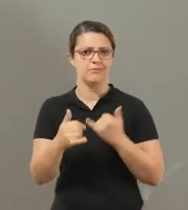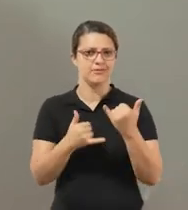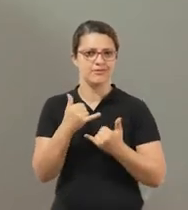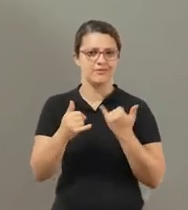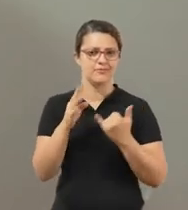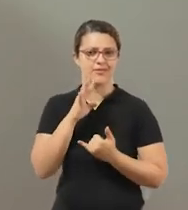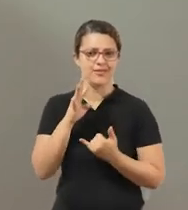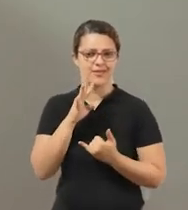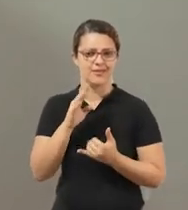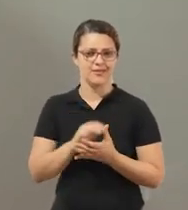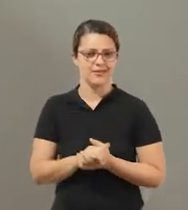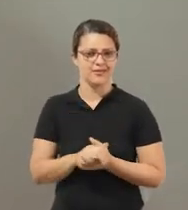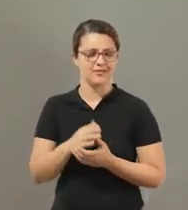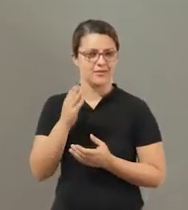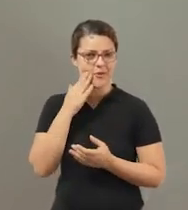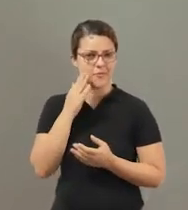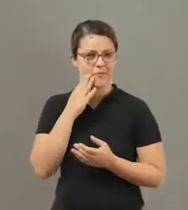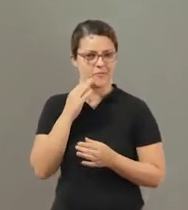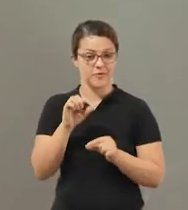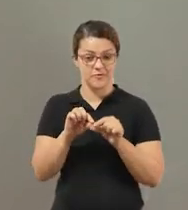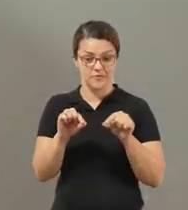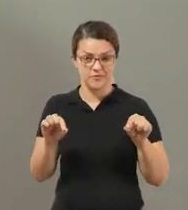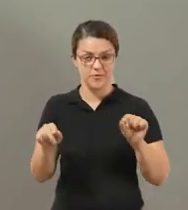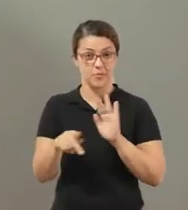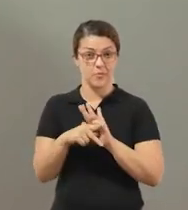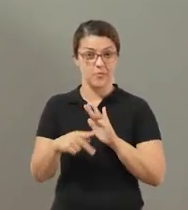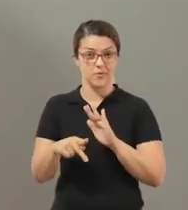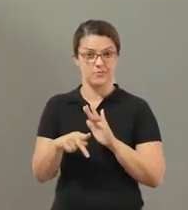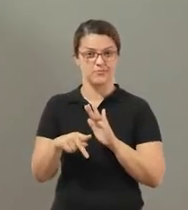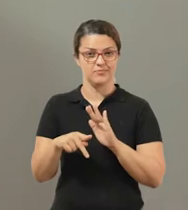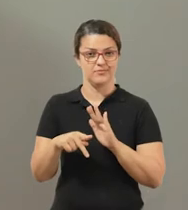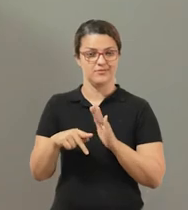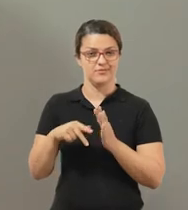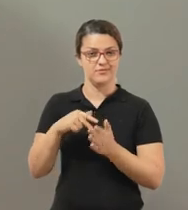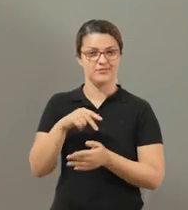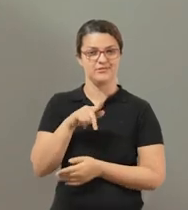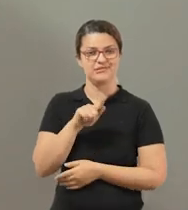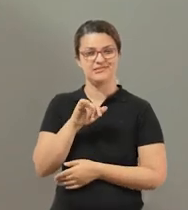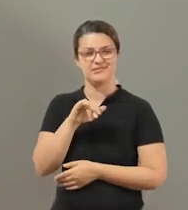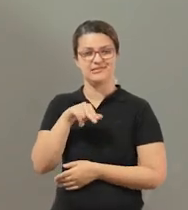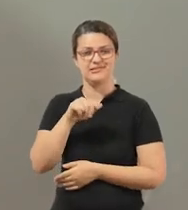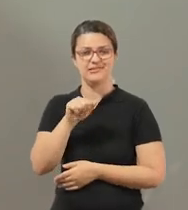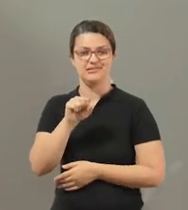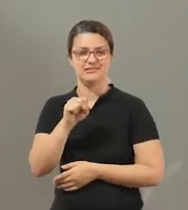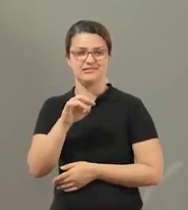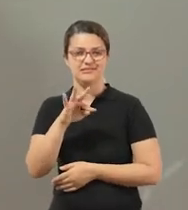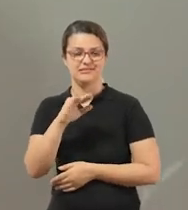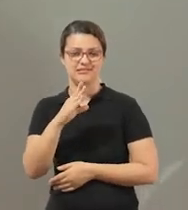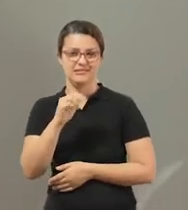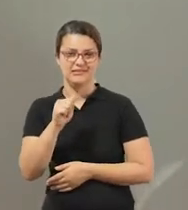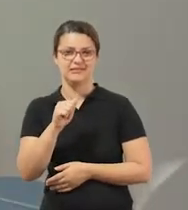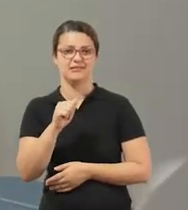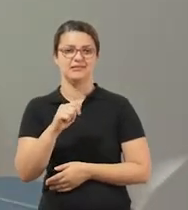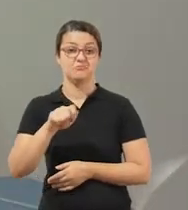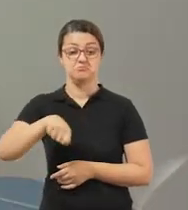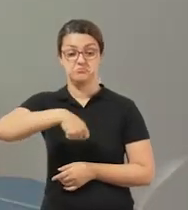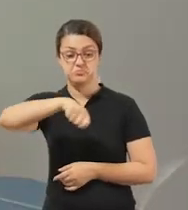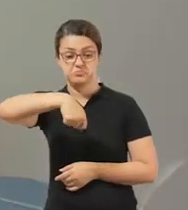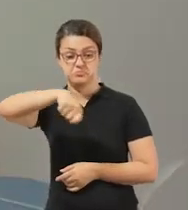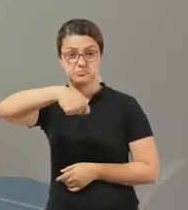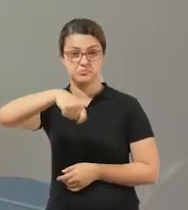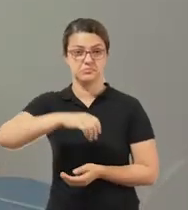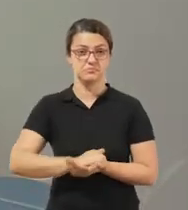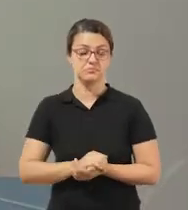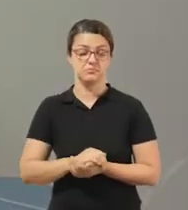adaptar com a fita da ginástica Ritmo, tá bom? Com essa brincadeira nós podemos trabalhar habilidades e competências motoras, como coordenação motora,